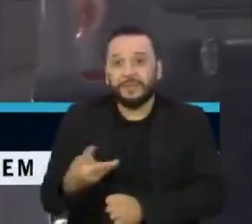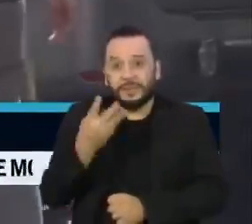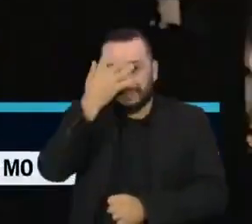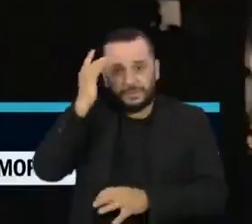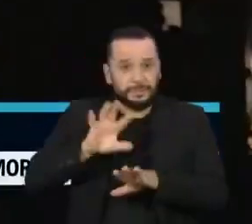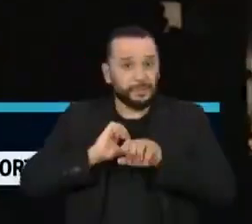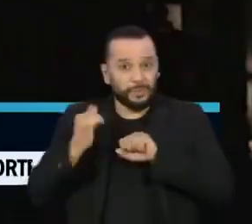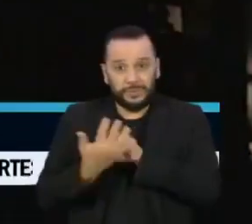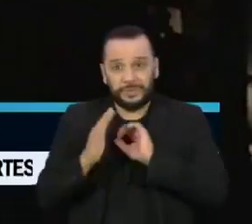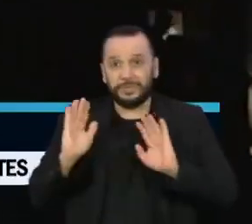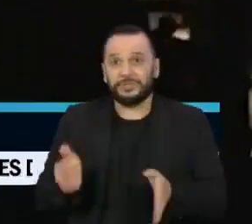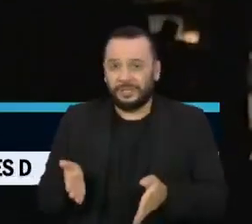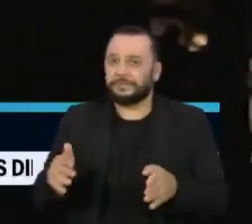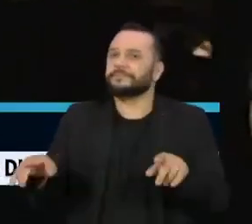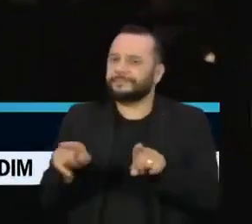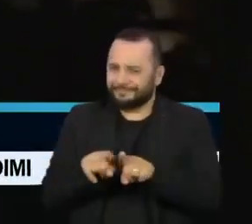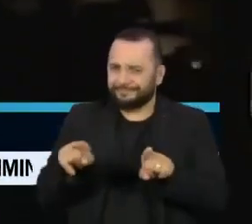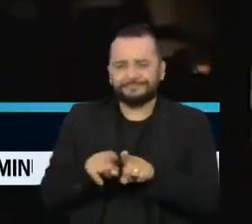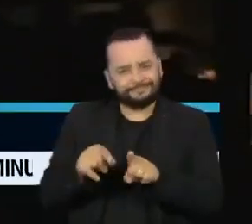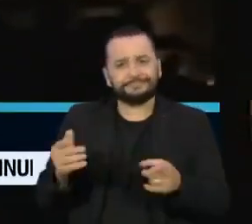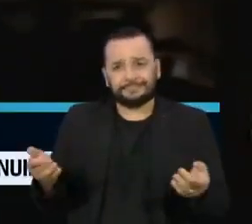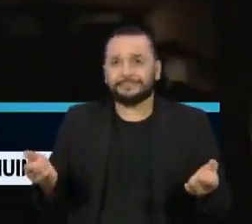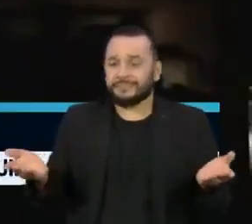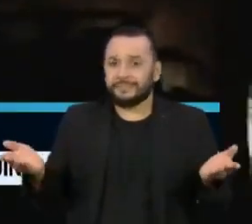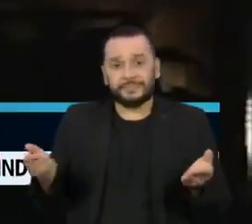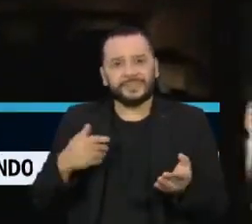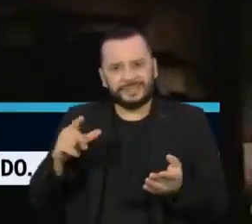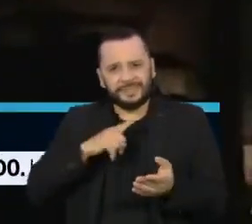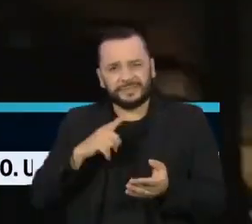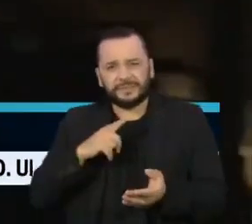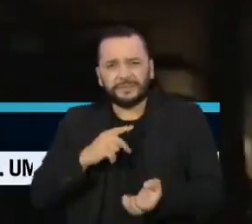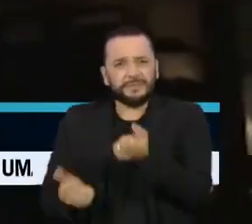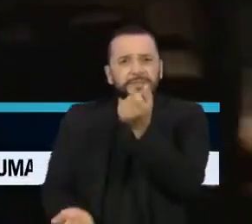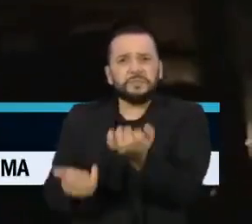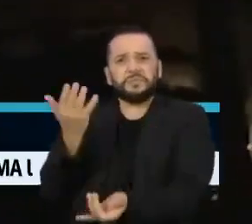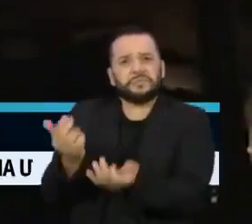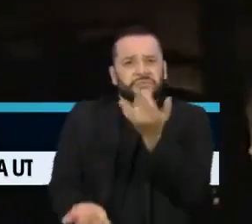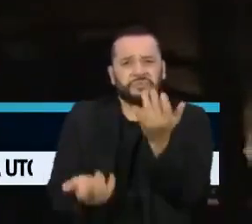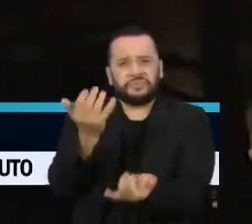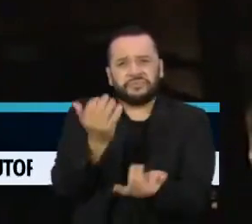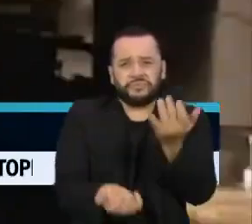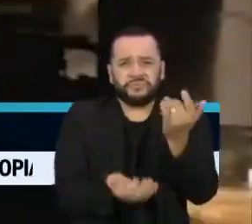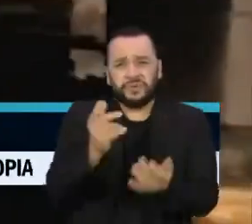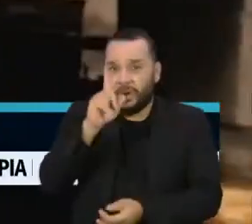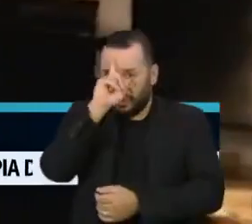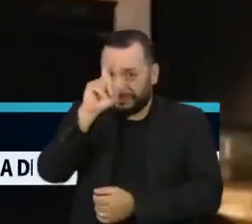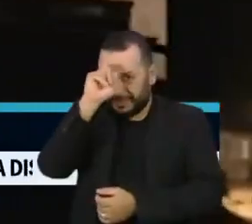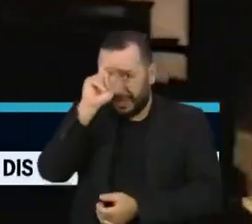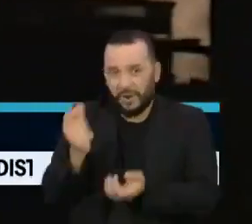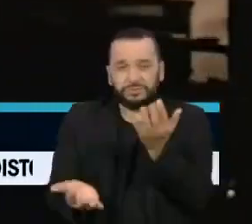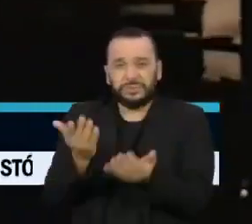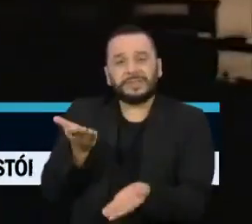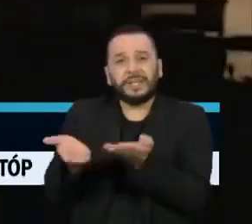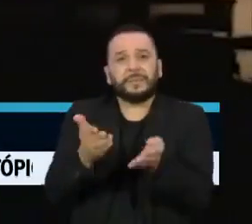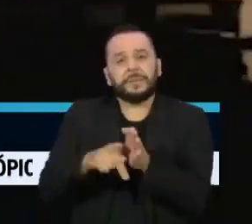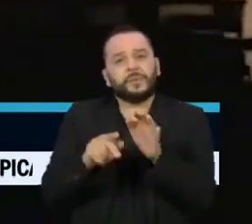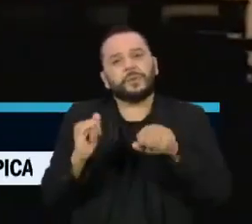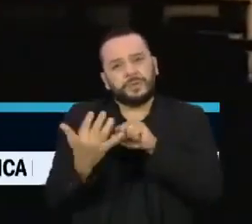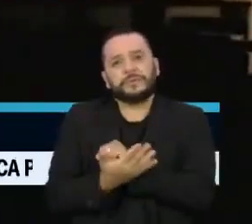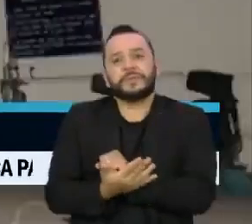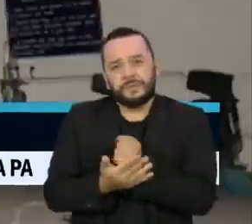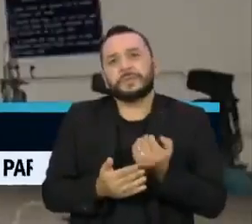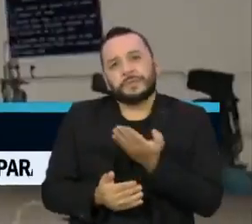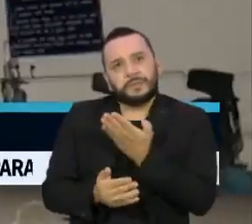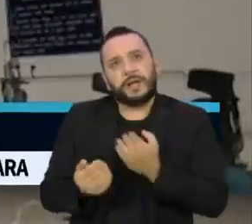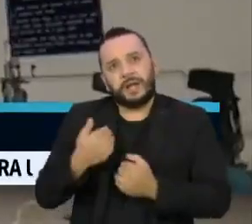diagnósticos. E no auge da crise sanitária, um incêndio em uma enfermaria de um hospital para tratamento da covid-19, que fica no oeste do